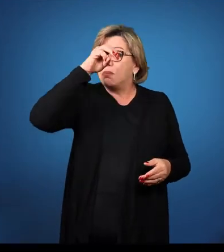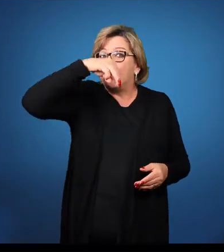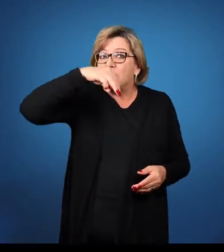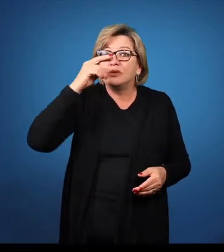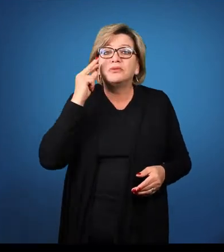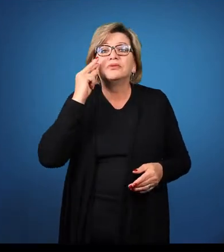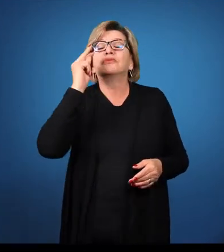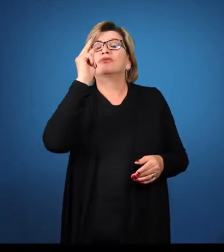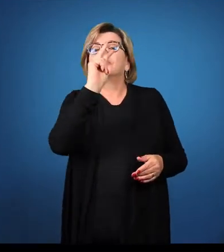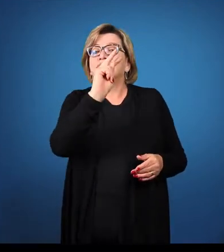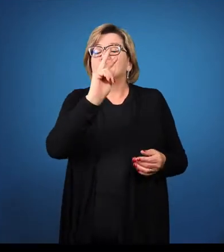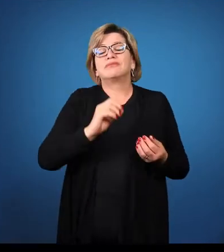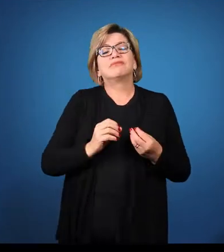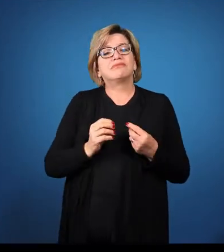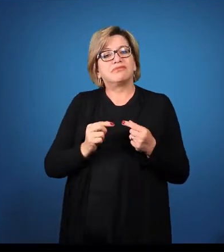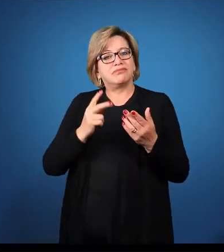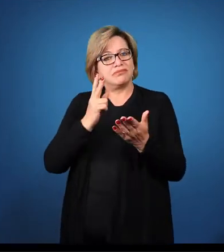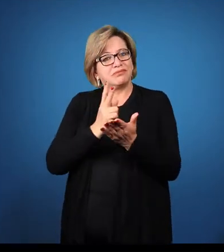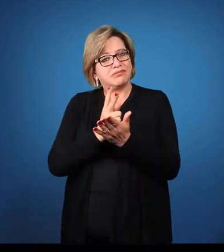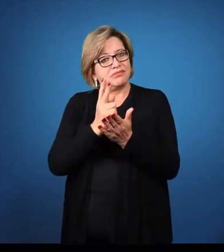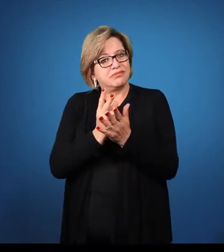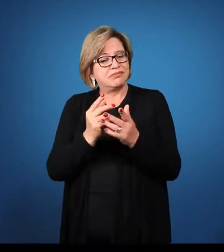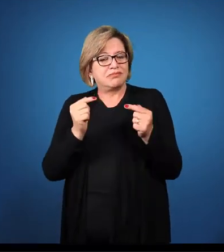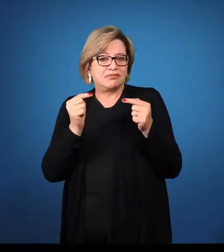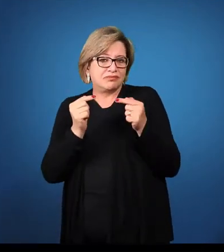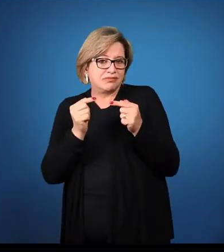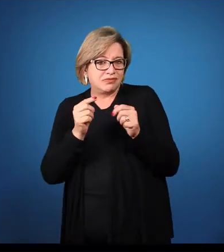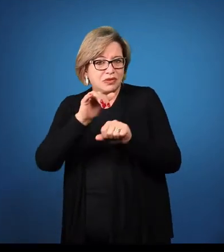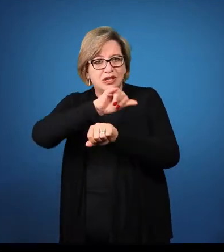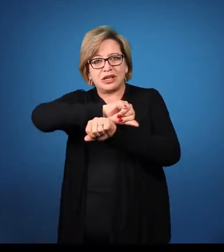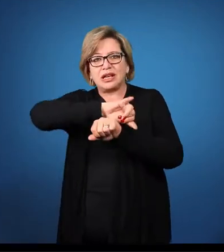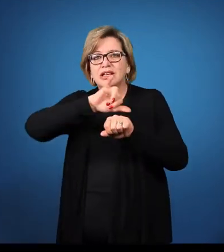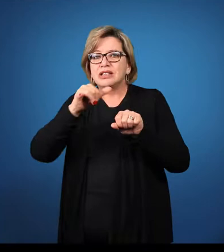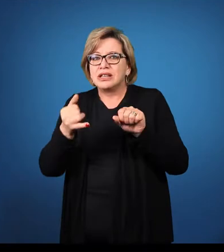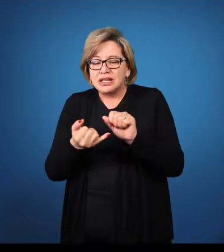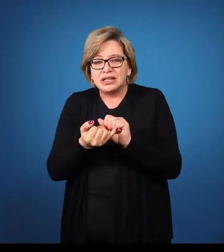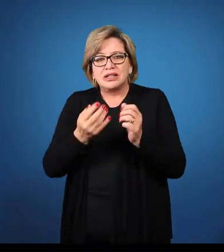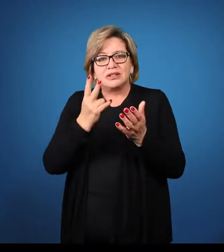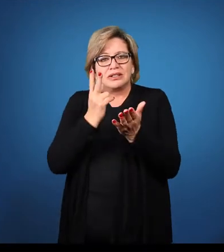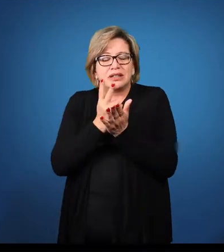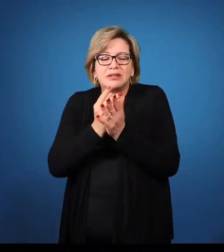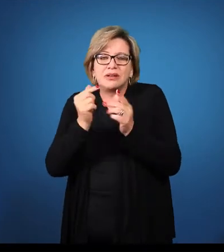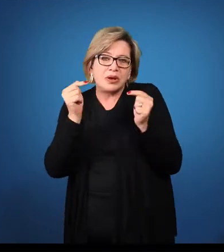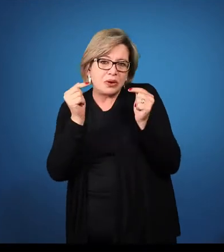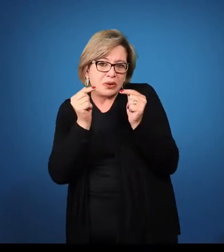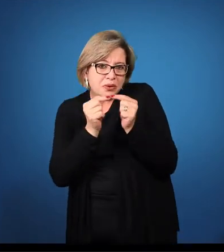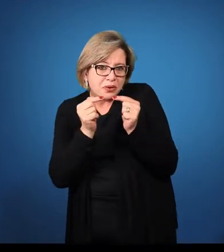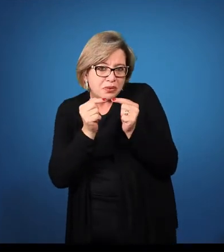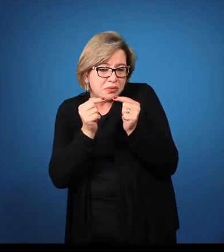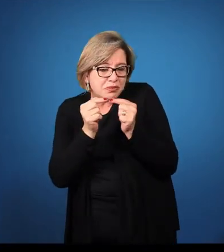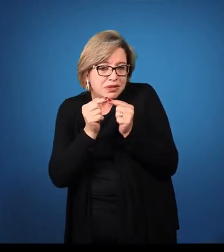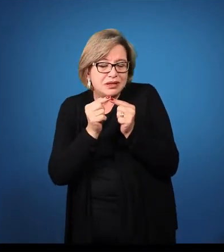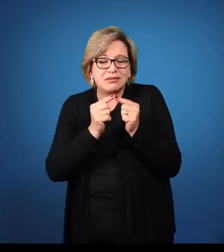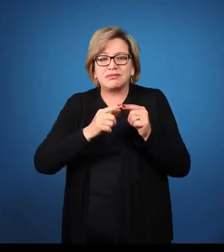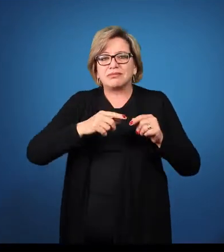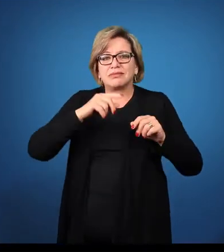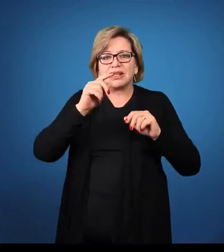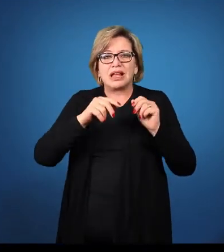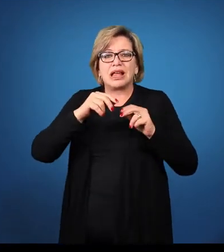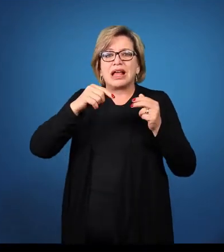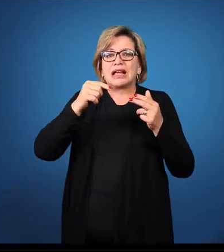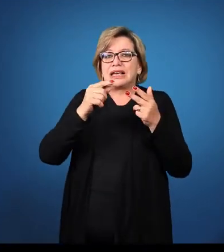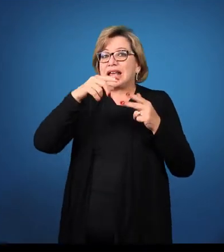bonum. Então, segue o adjetivo bonum, vai fazer a concordância com o vinho, que é